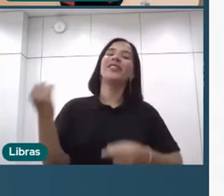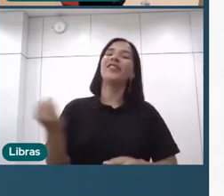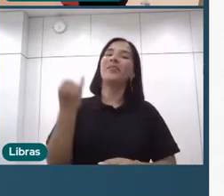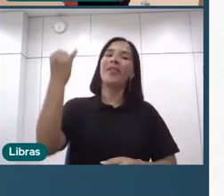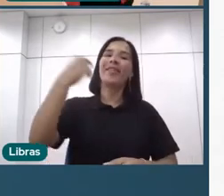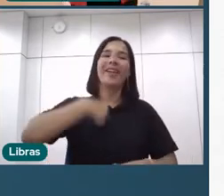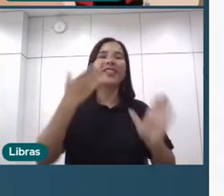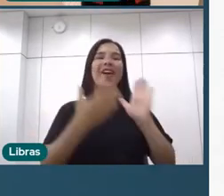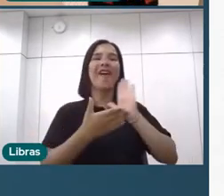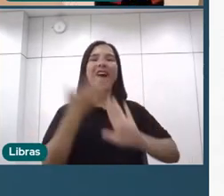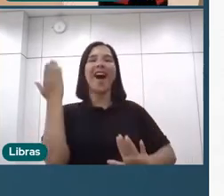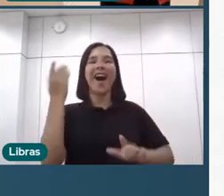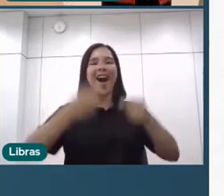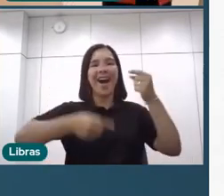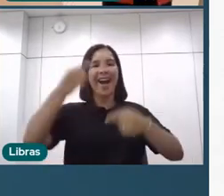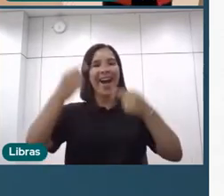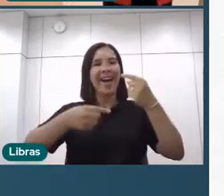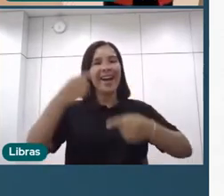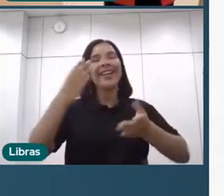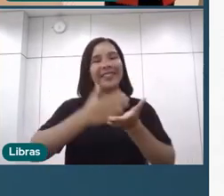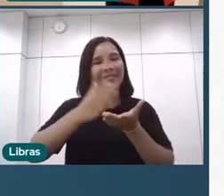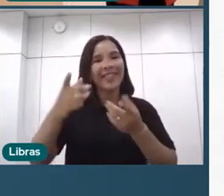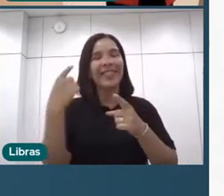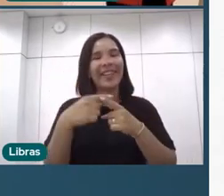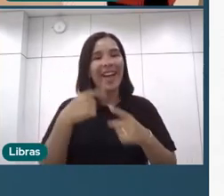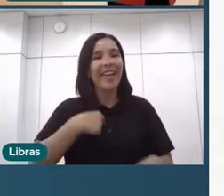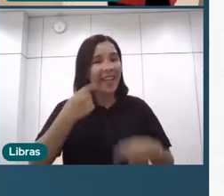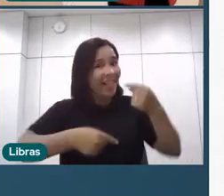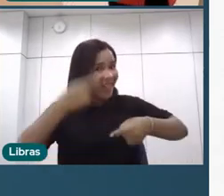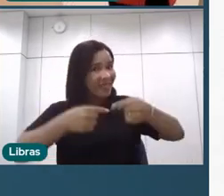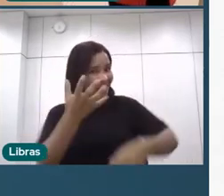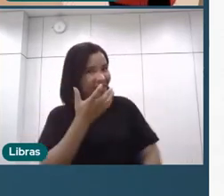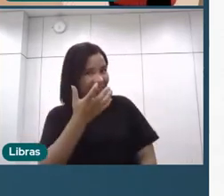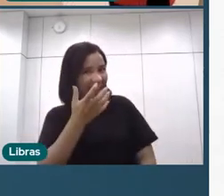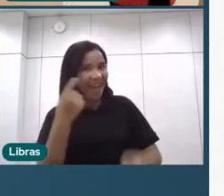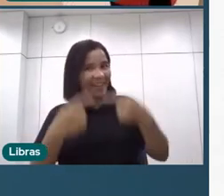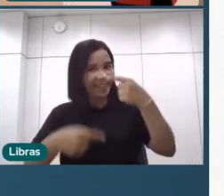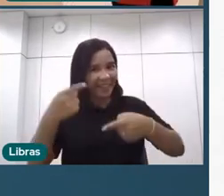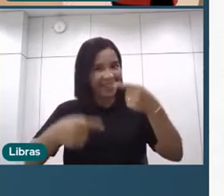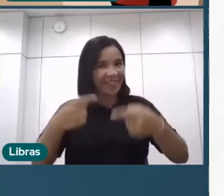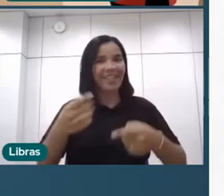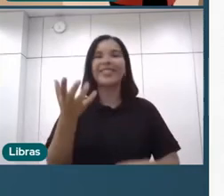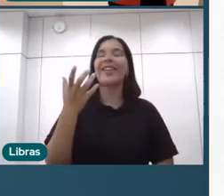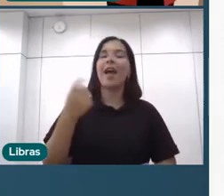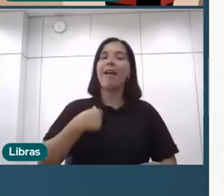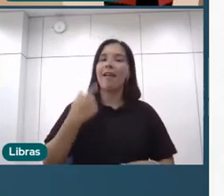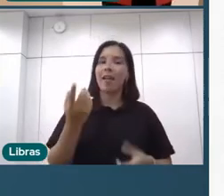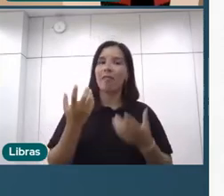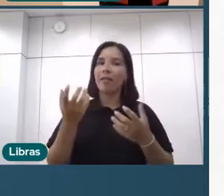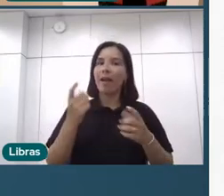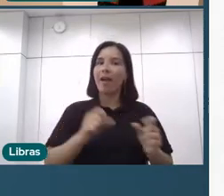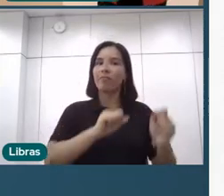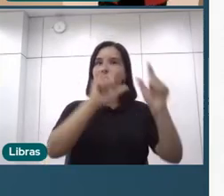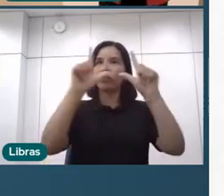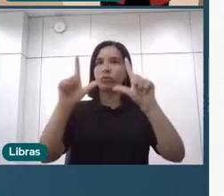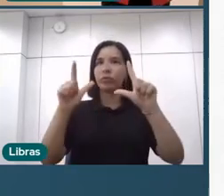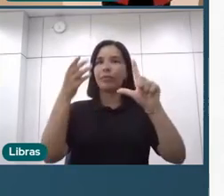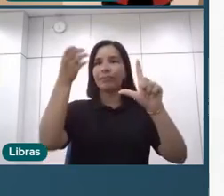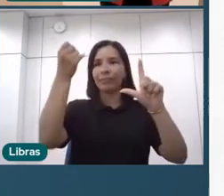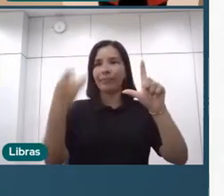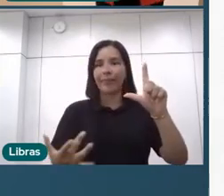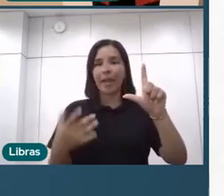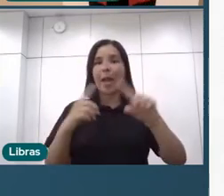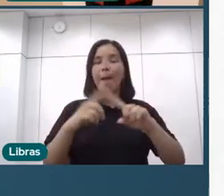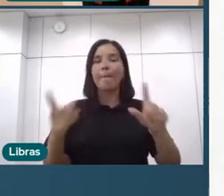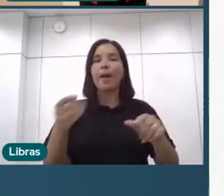infelizmente, desde o início elas falaram, você quer participar do debate? Eu falei, eu quero participar do debate, eu quero apresentar e estar no debate, só que, enfim, infelizmente, a